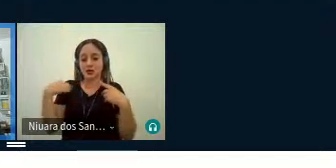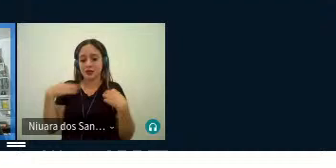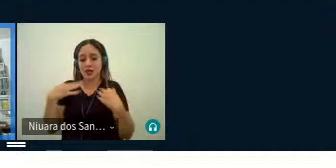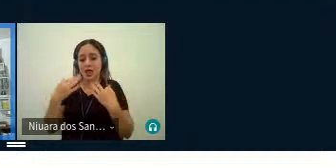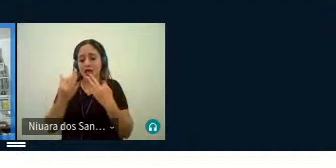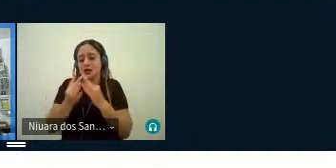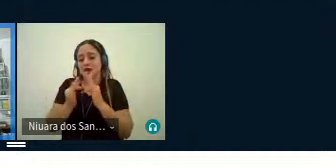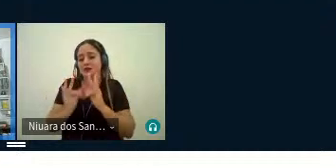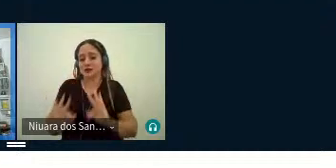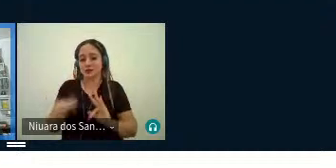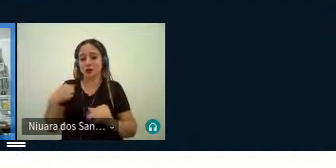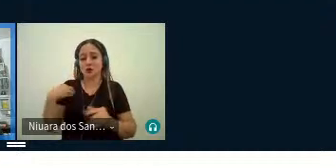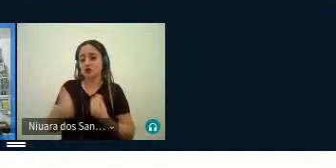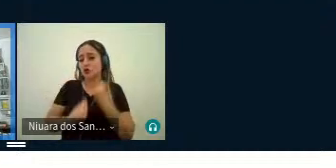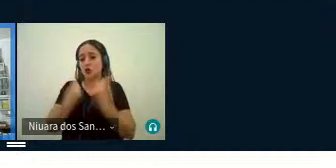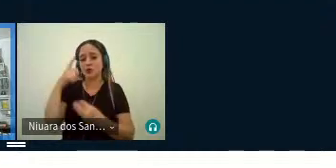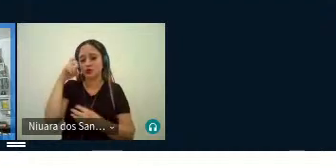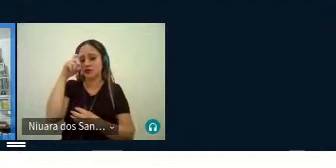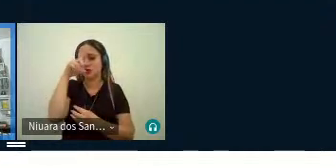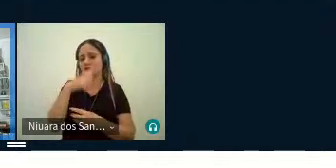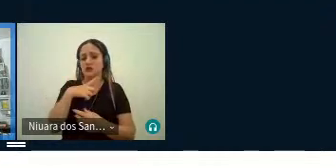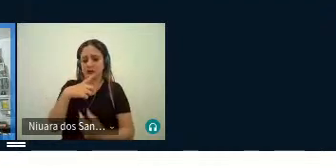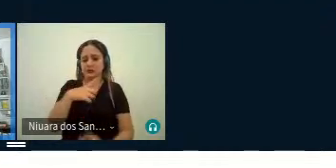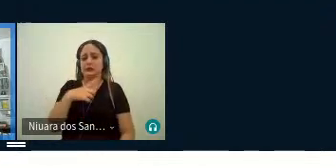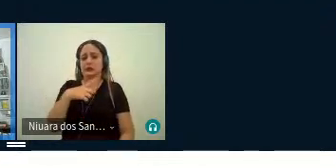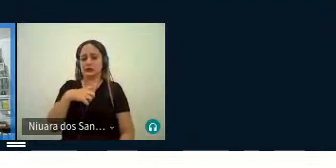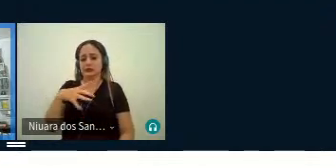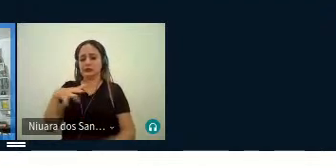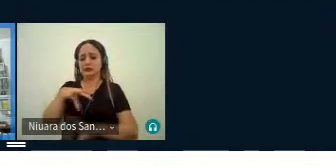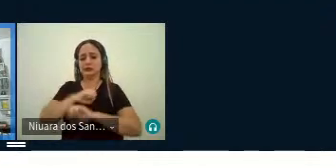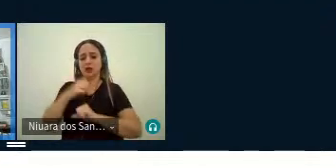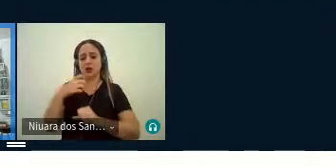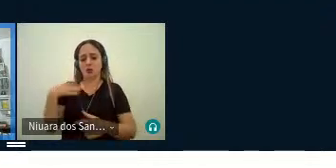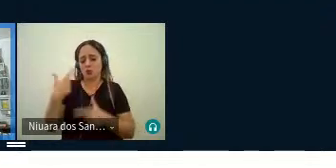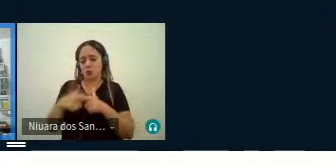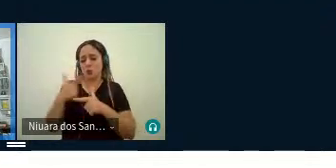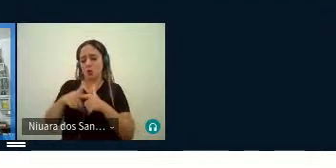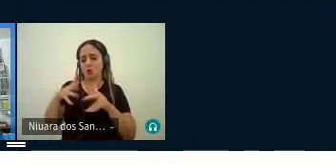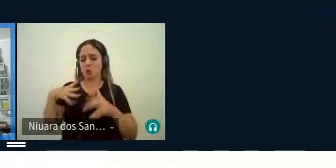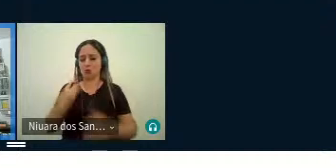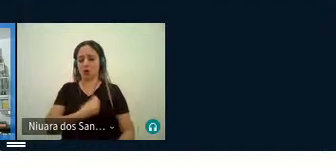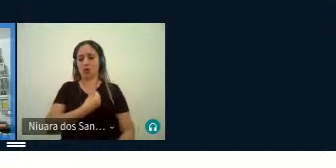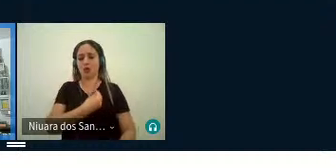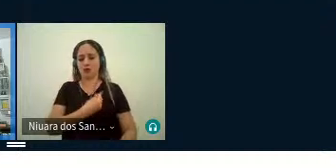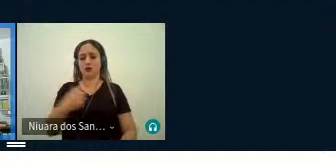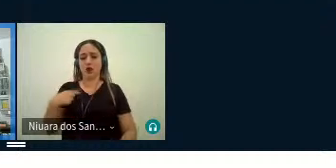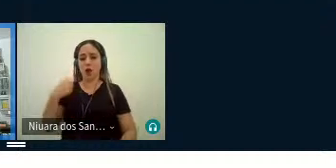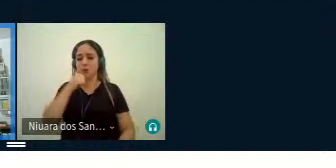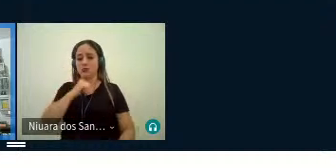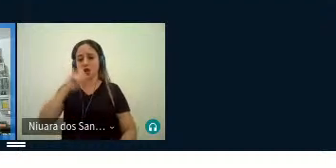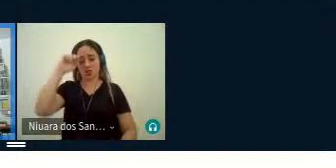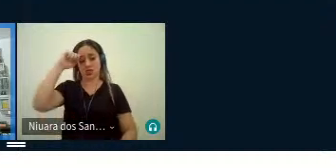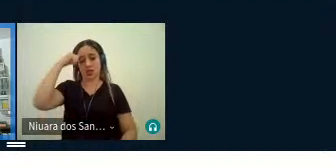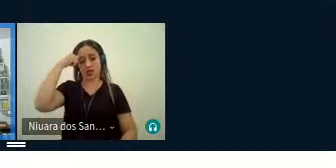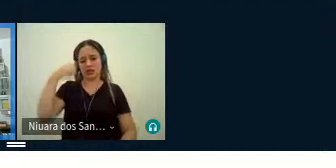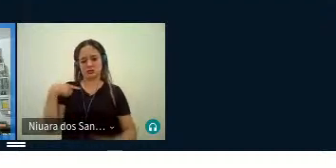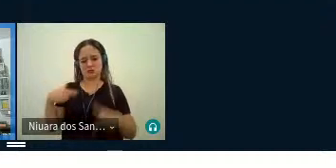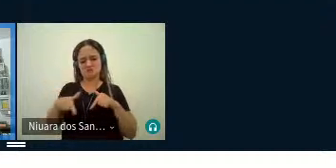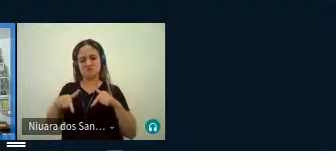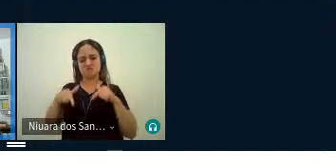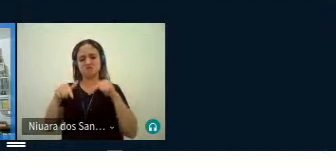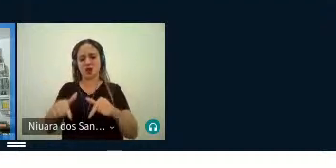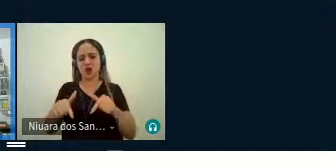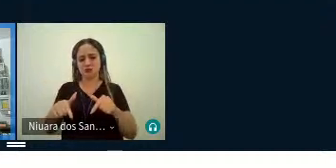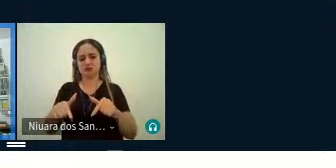lida com as dificuldades, com todos os sabores da vida, né? É uma negra que luta contra